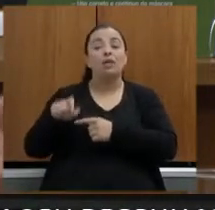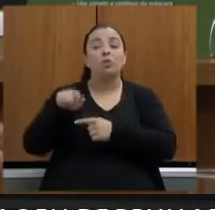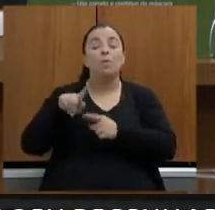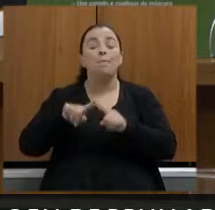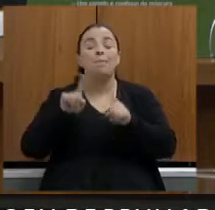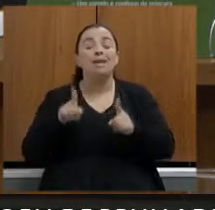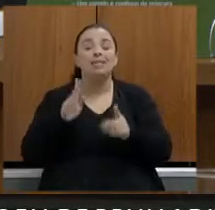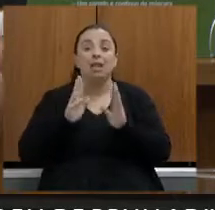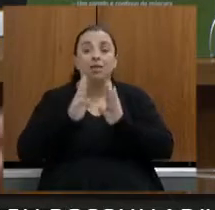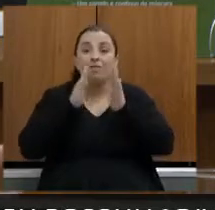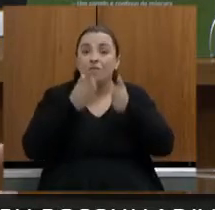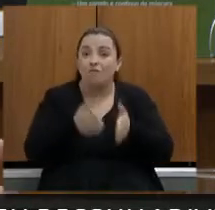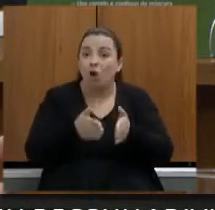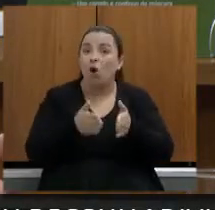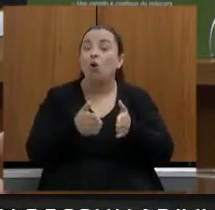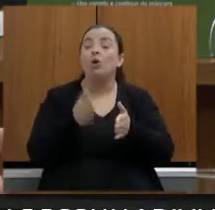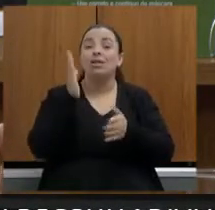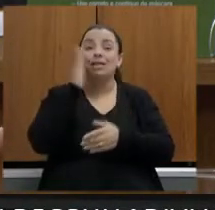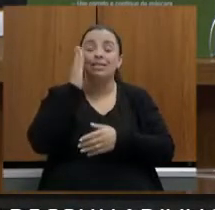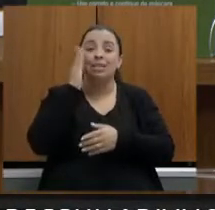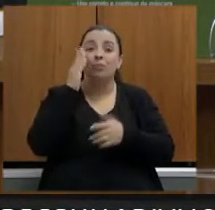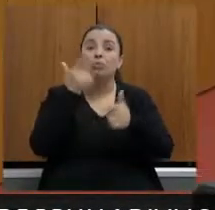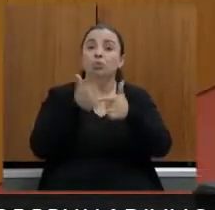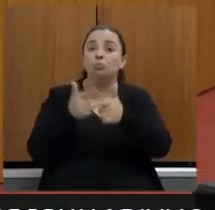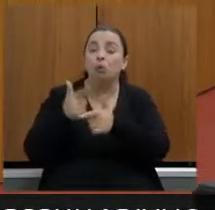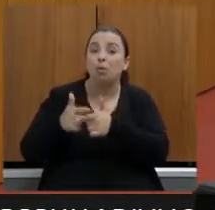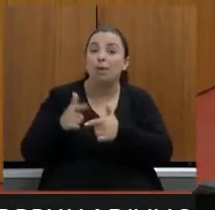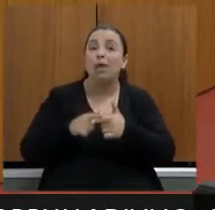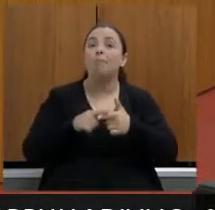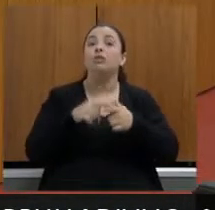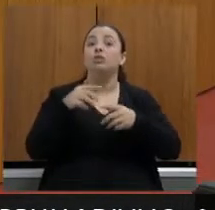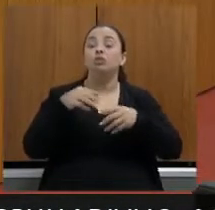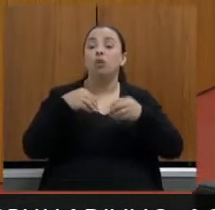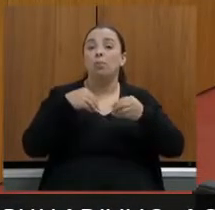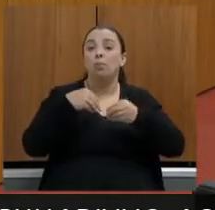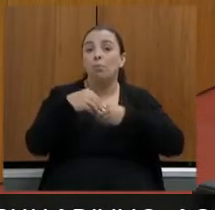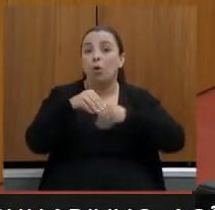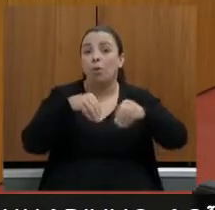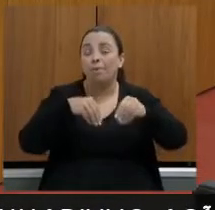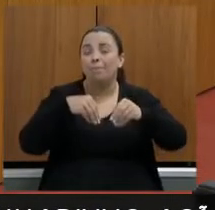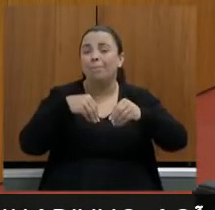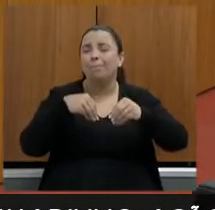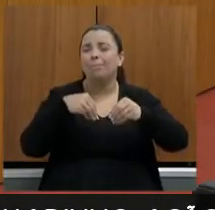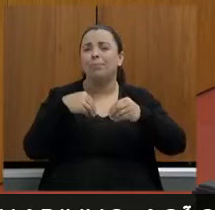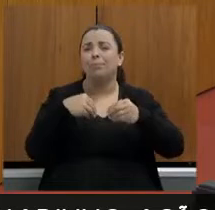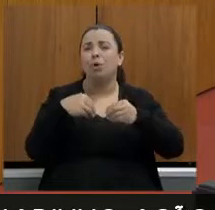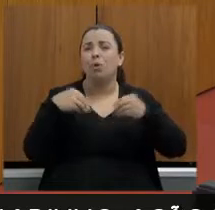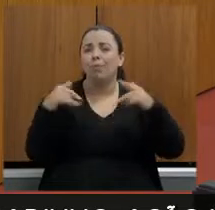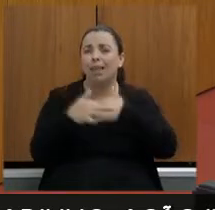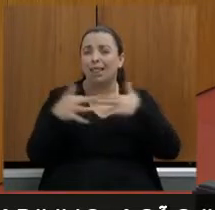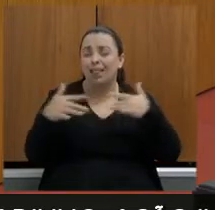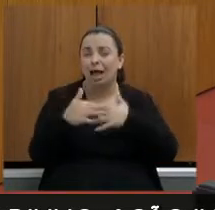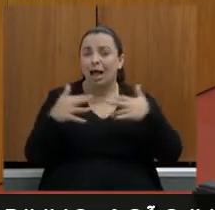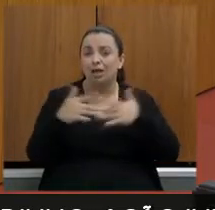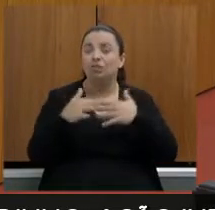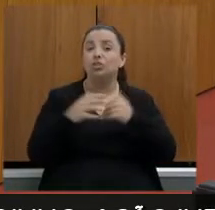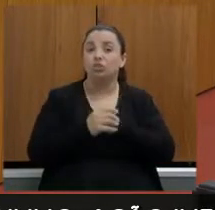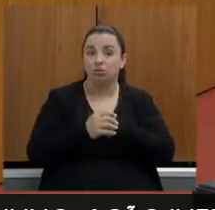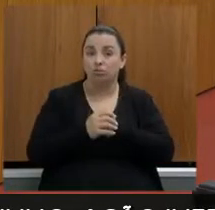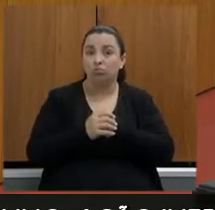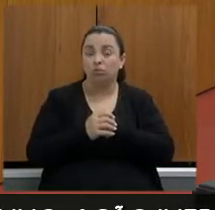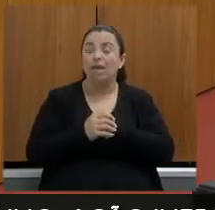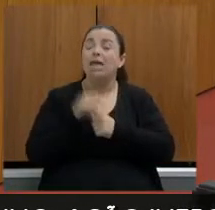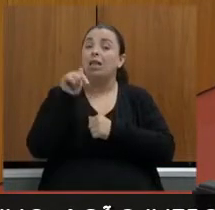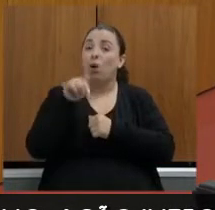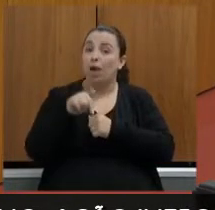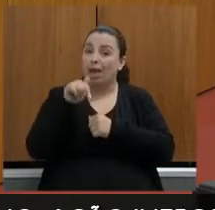dos problemas de mobilidade e encaminhamento entre um dos elementos desse plano metropolitano está